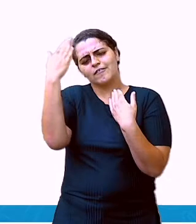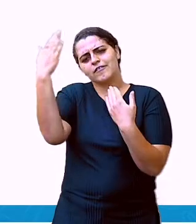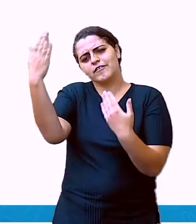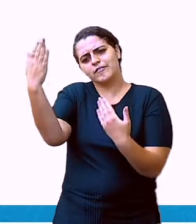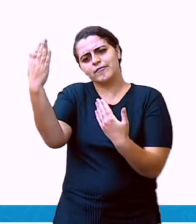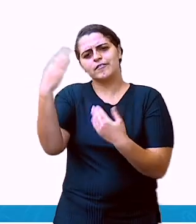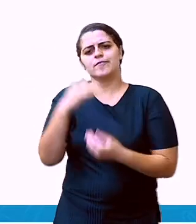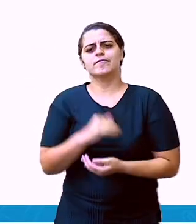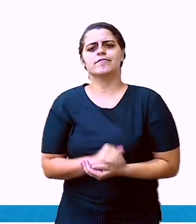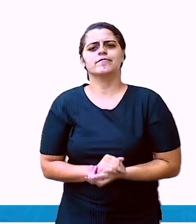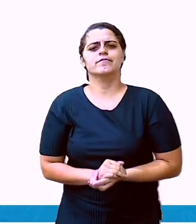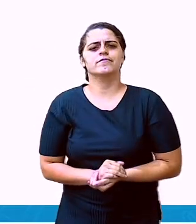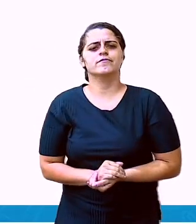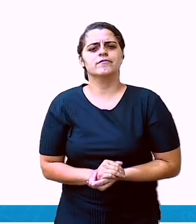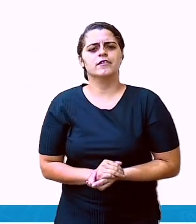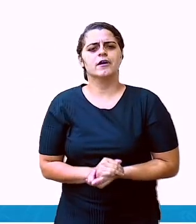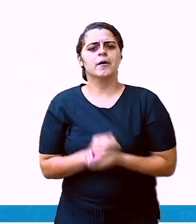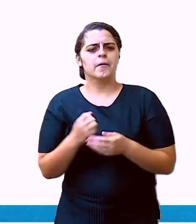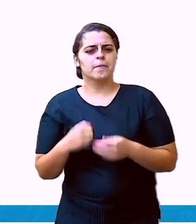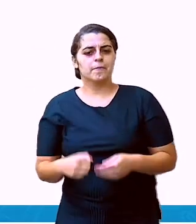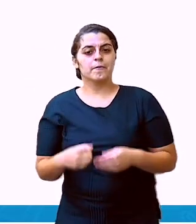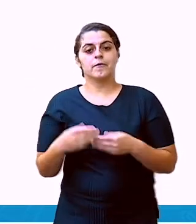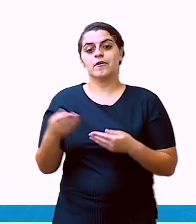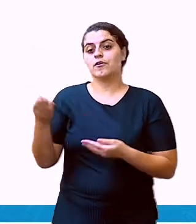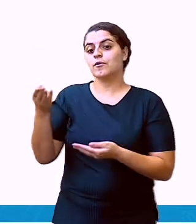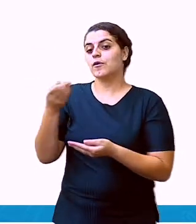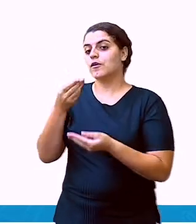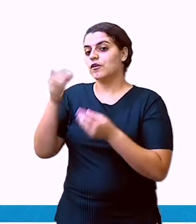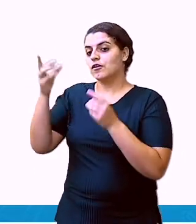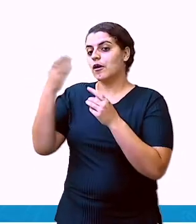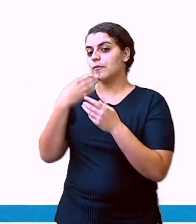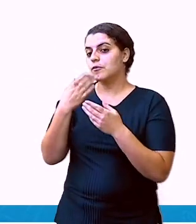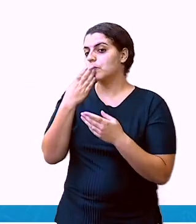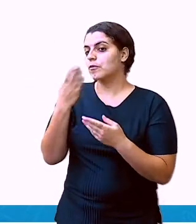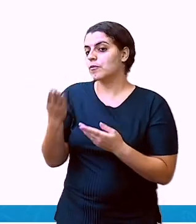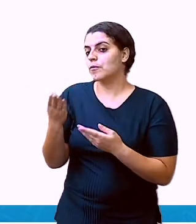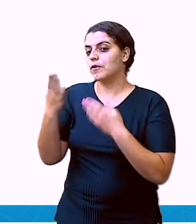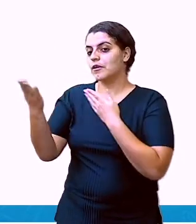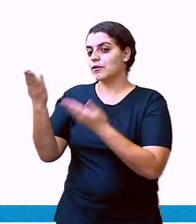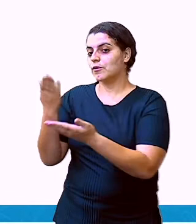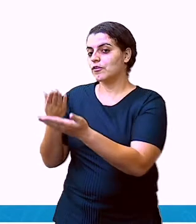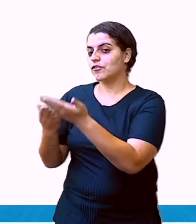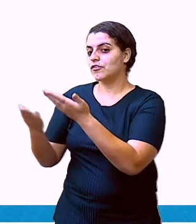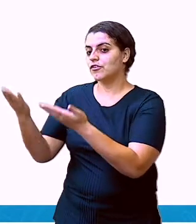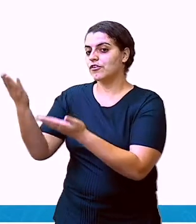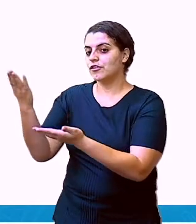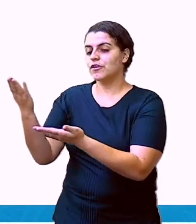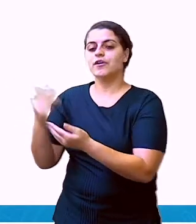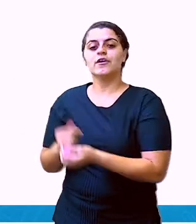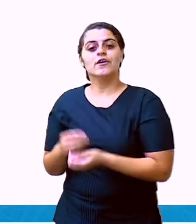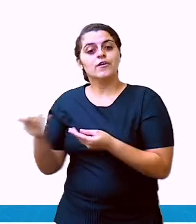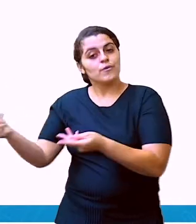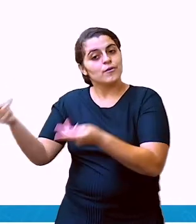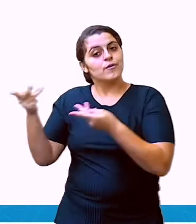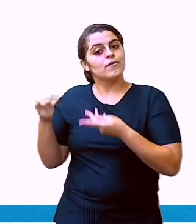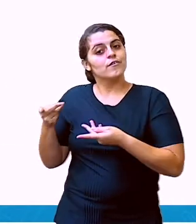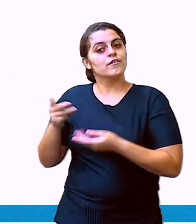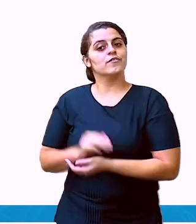agradecimento. Um elogio. E um convite.